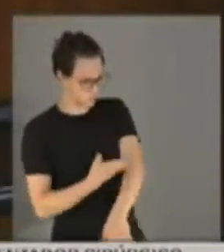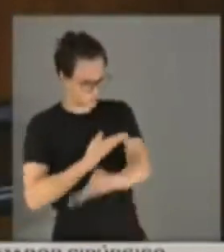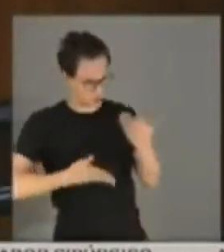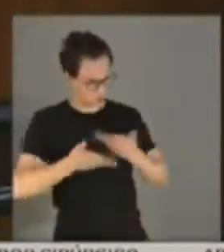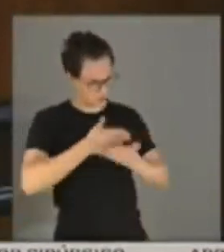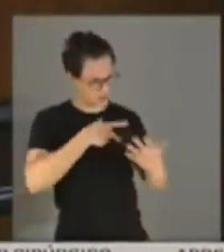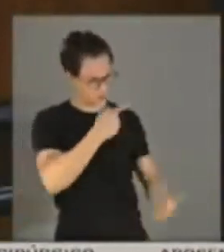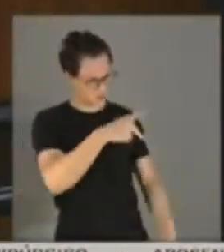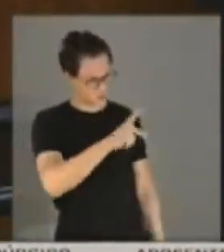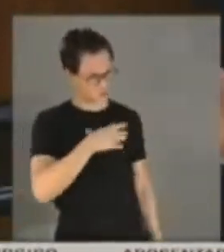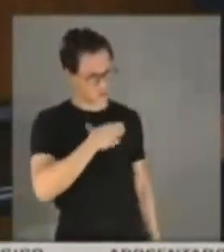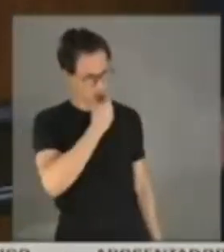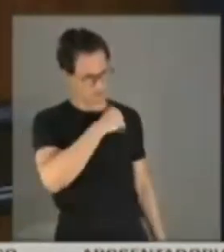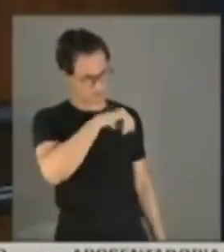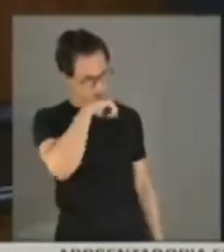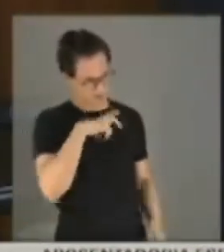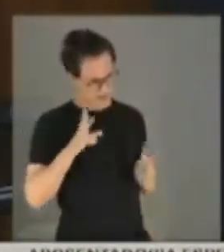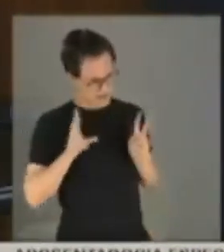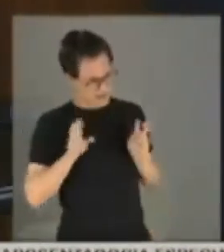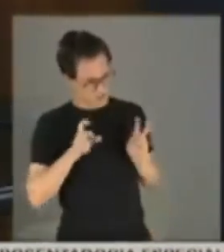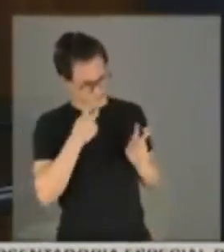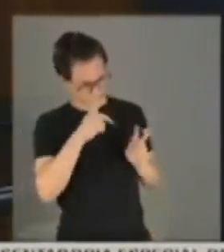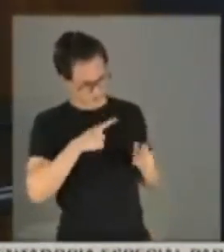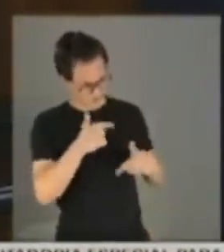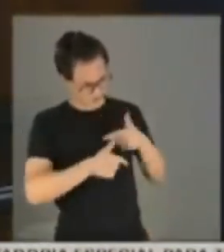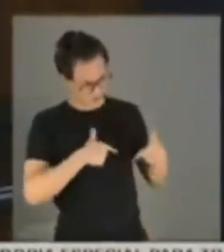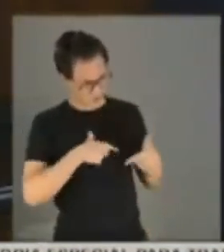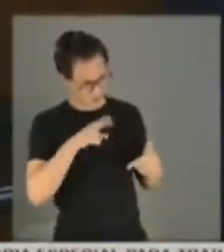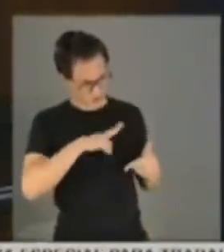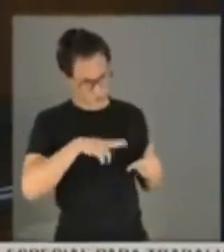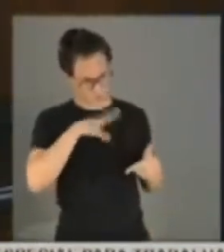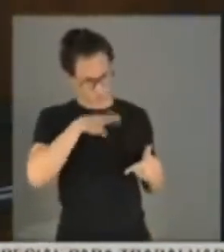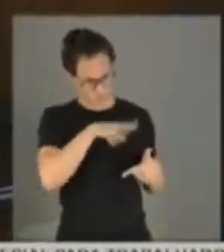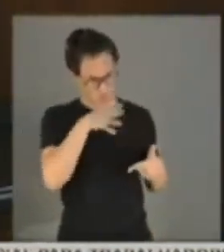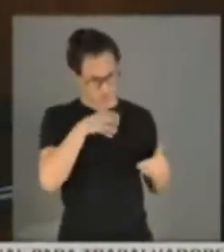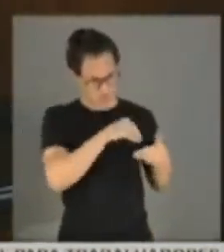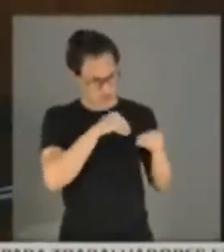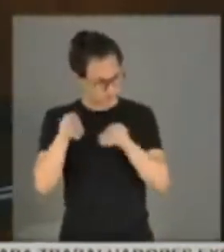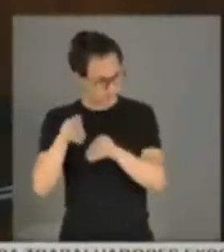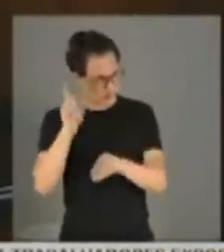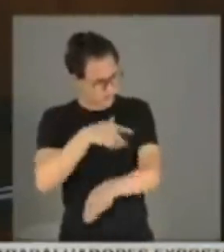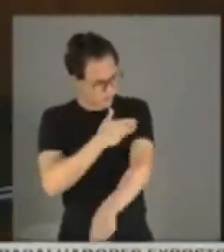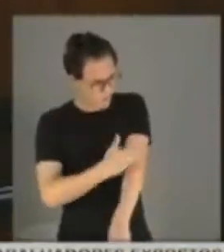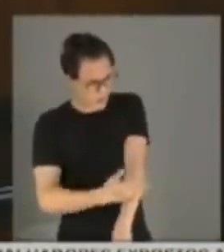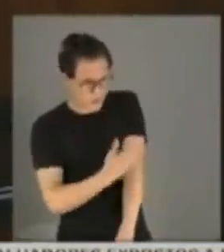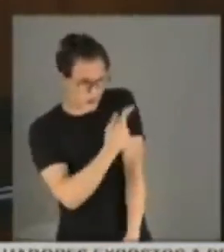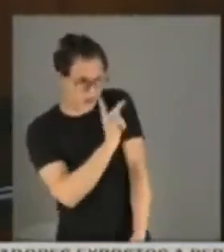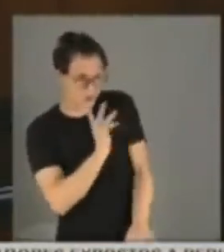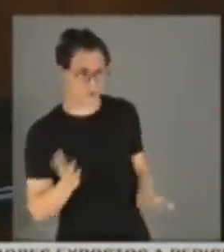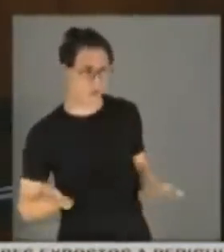assuntos do serviço do senhor por planilhas? Isso é um comportamento corriqueiro do senhor?